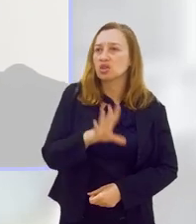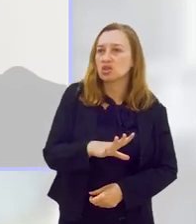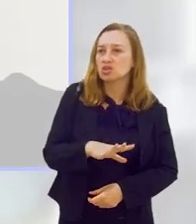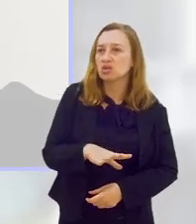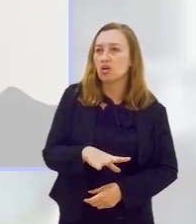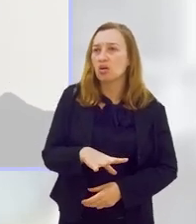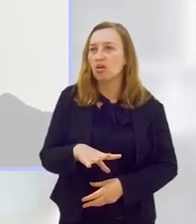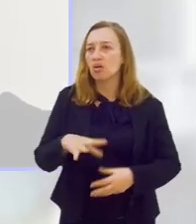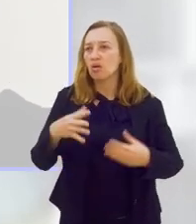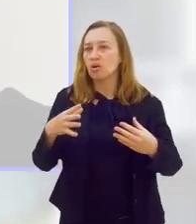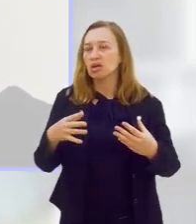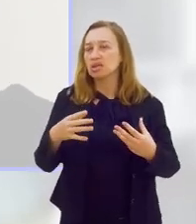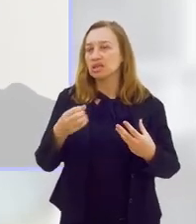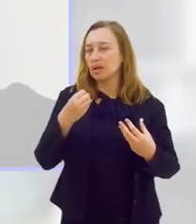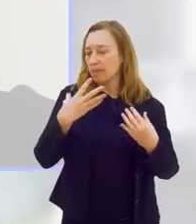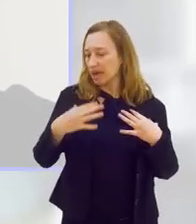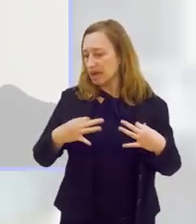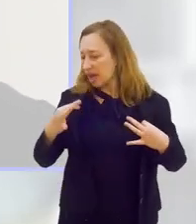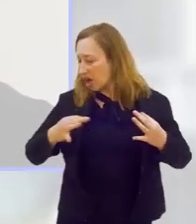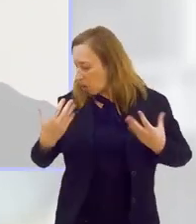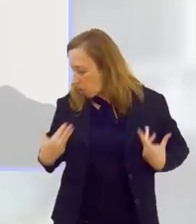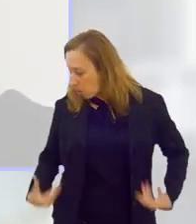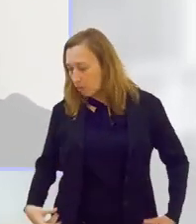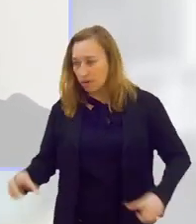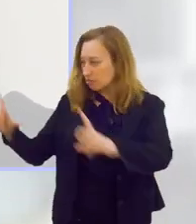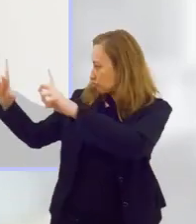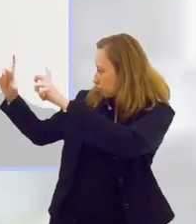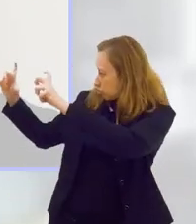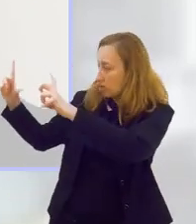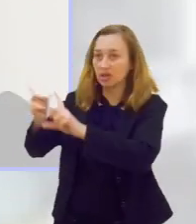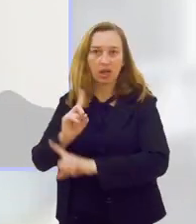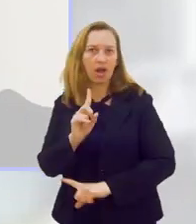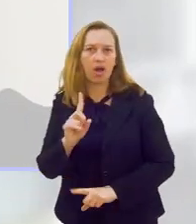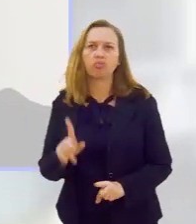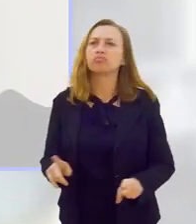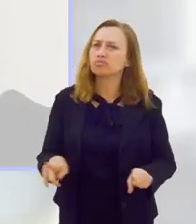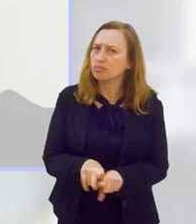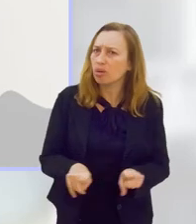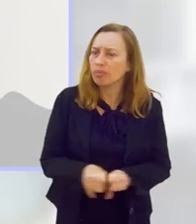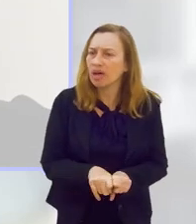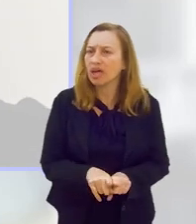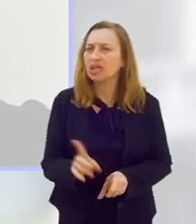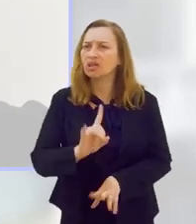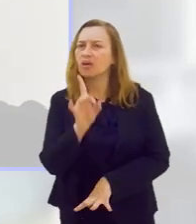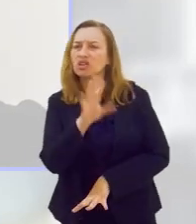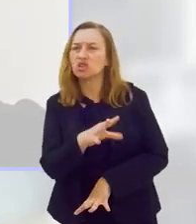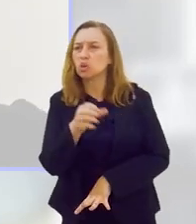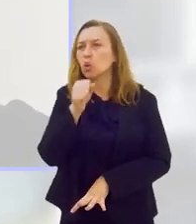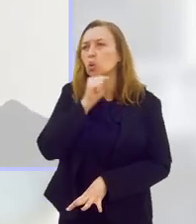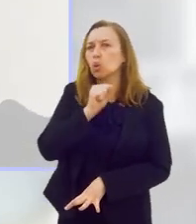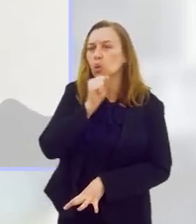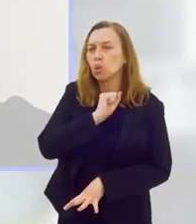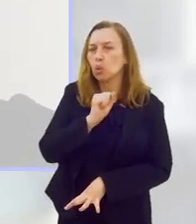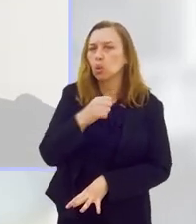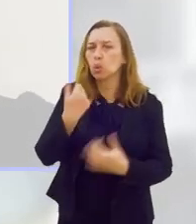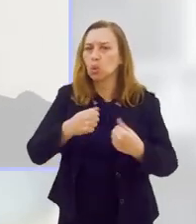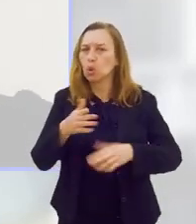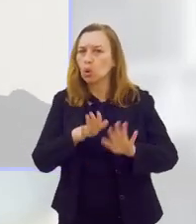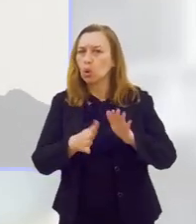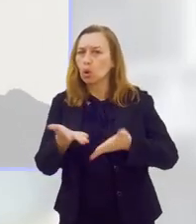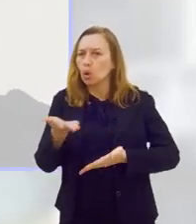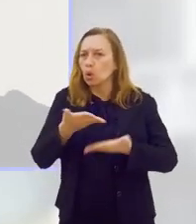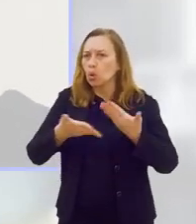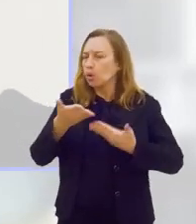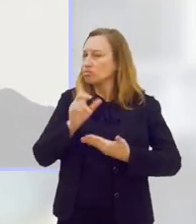também não é só o idoso que precisa se cuidar. Se você não se cuida enquanto jovem, o